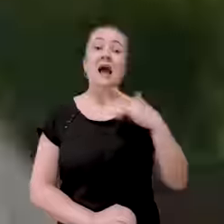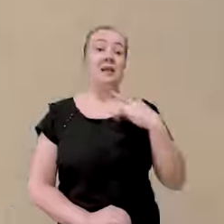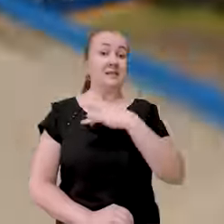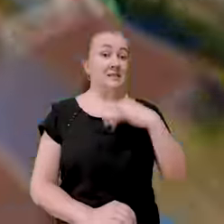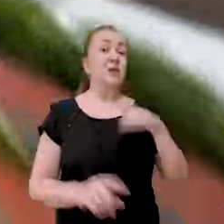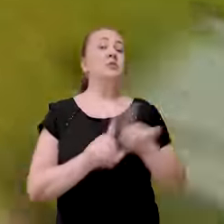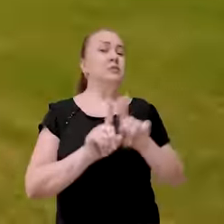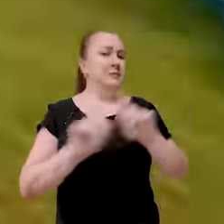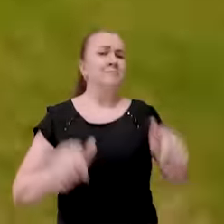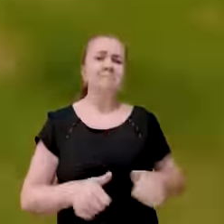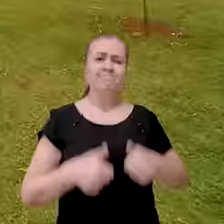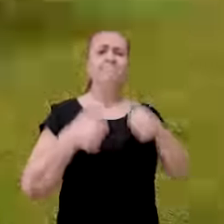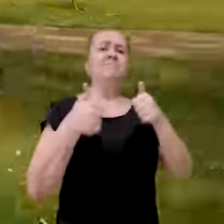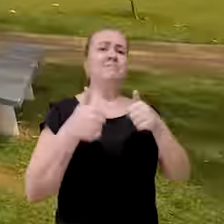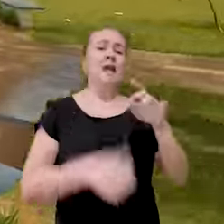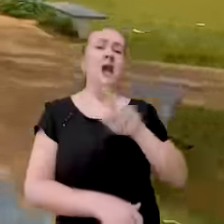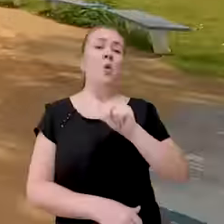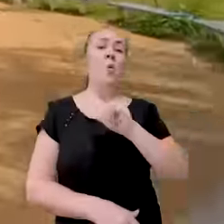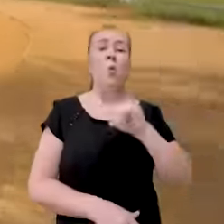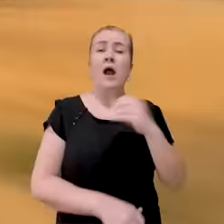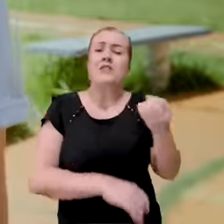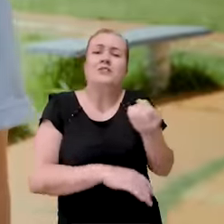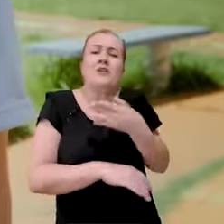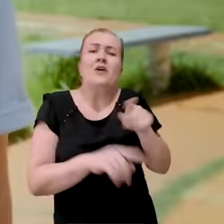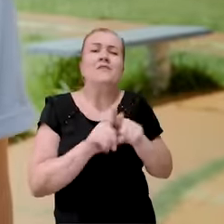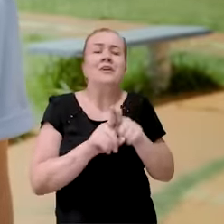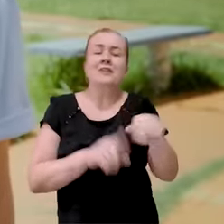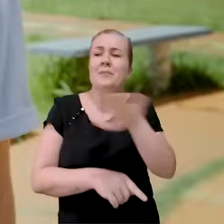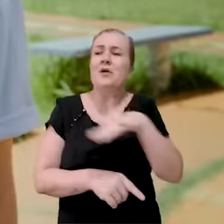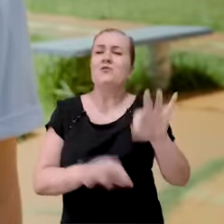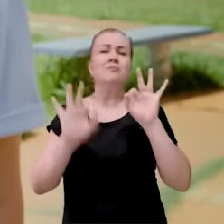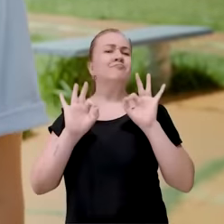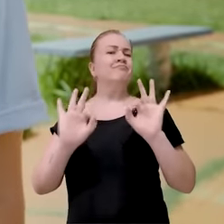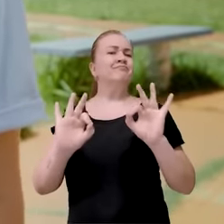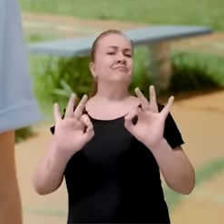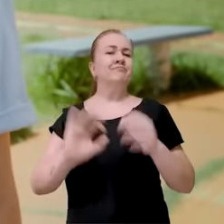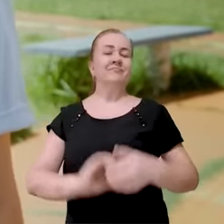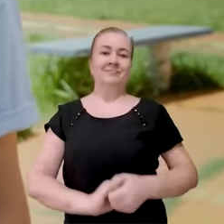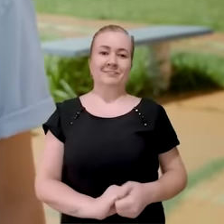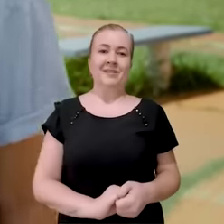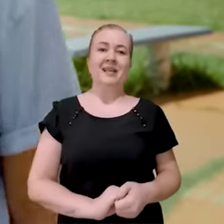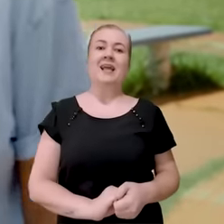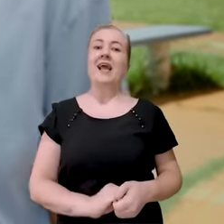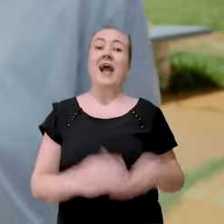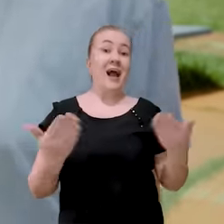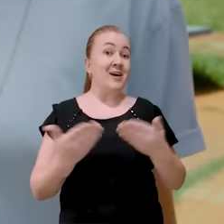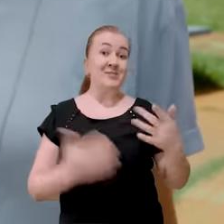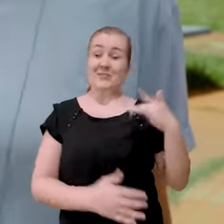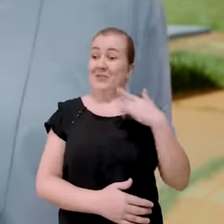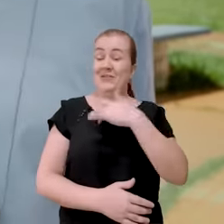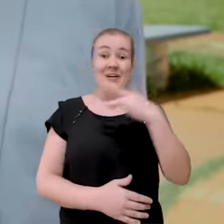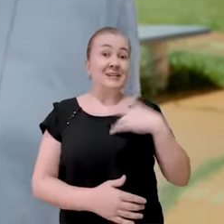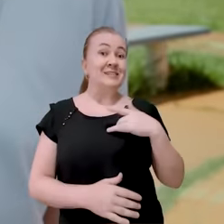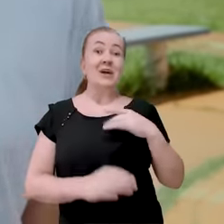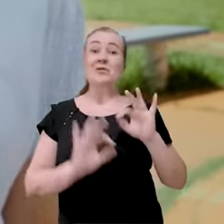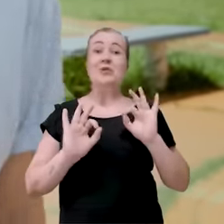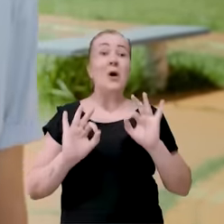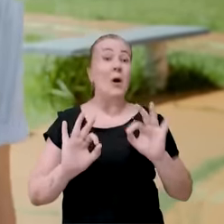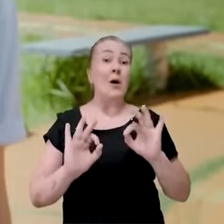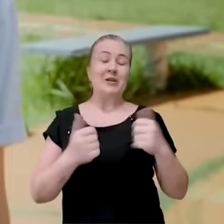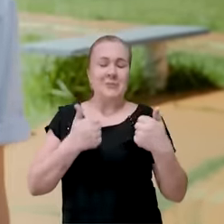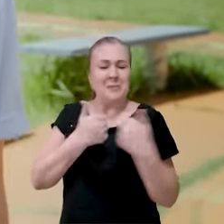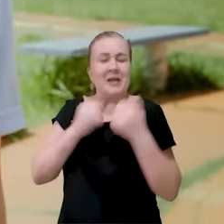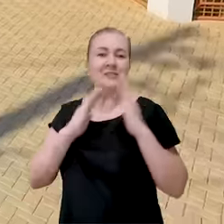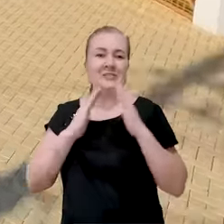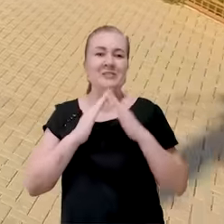Tem melhoria na saúde, com uma UI novinha pra população e um novo espaço Everton de Souza. Saúde de primeira do lado de